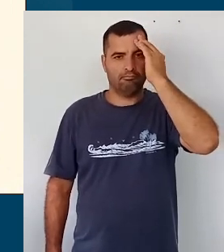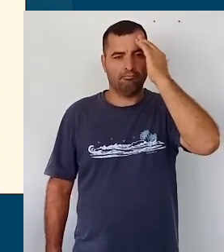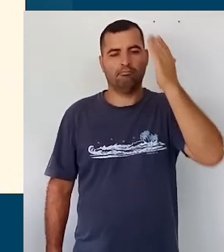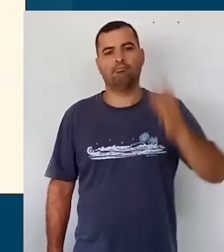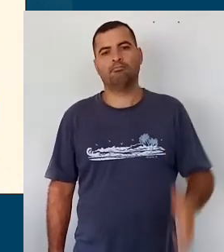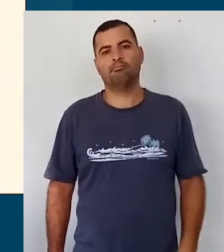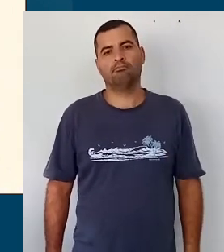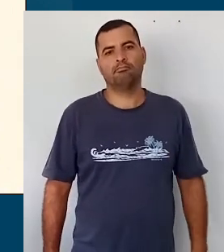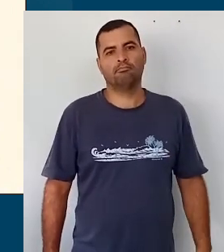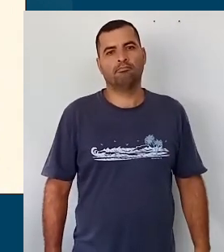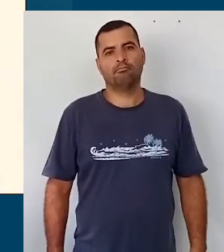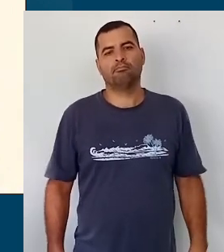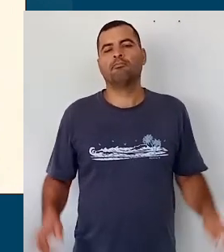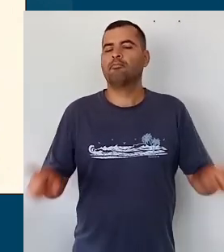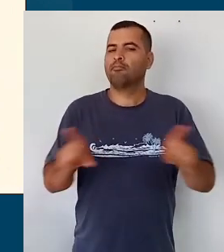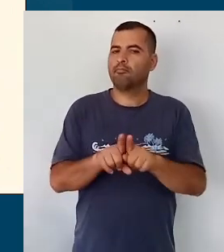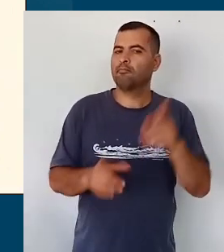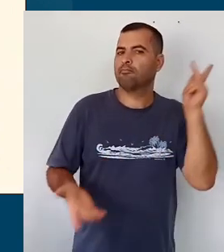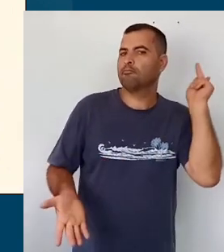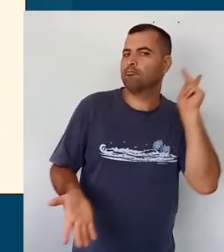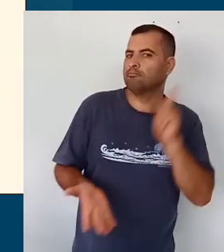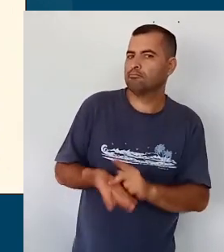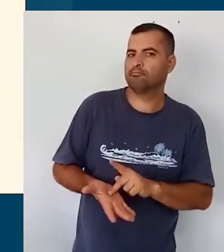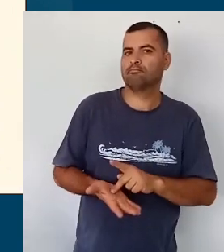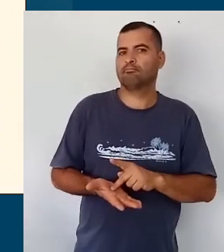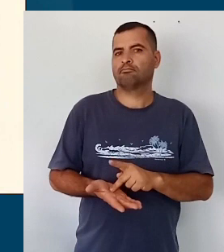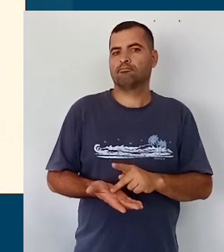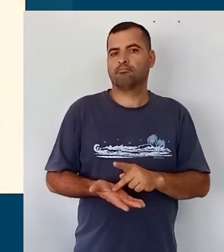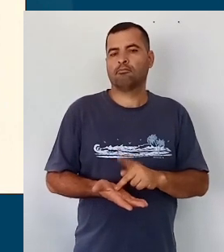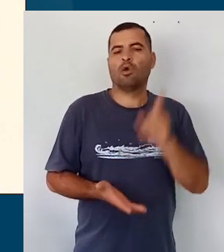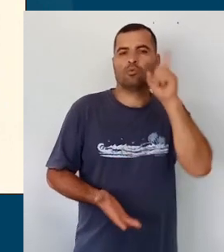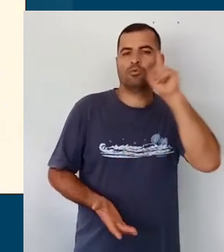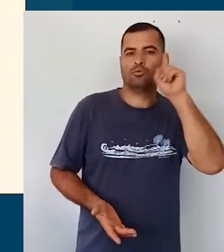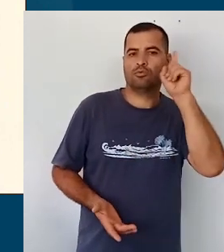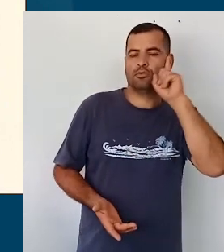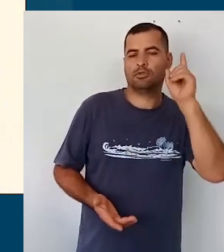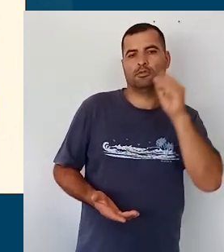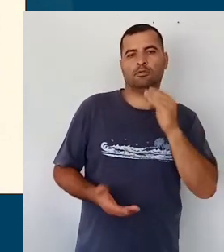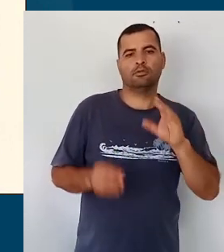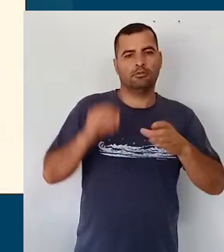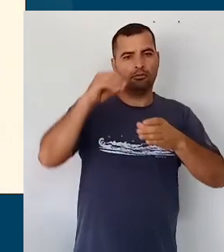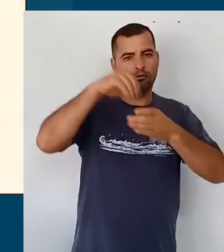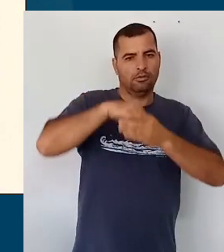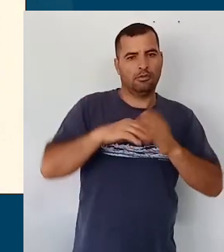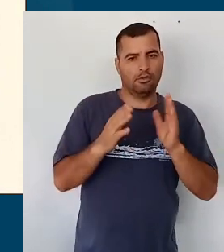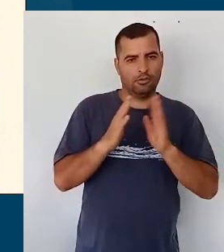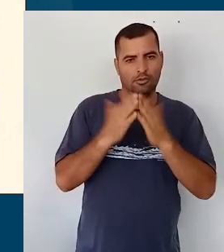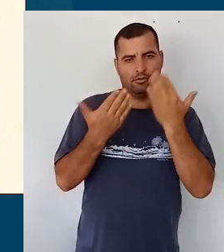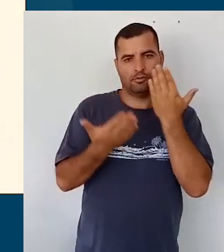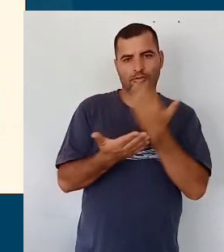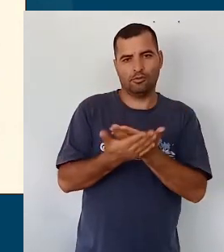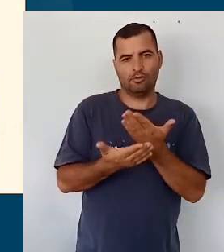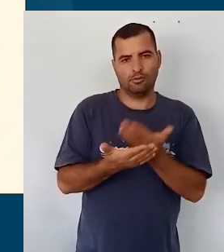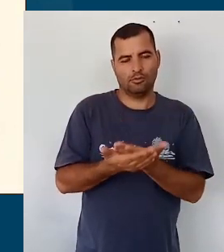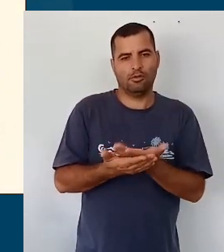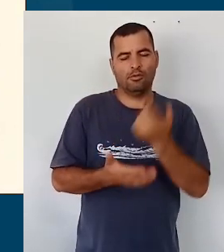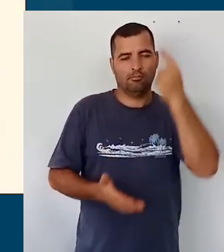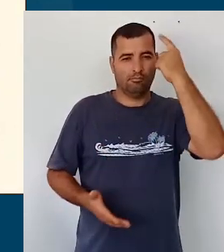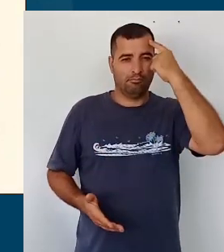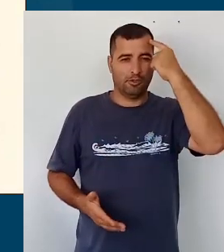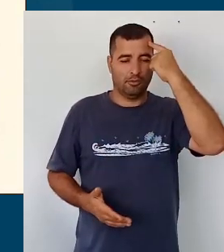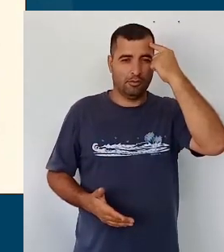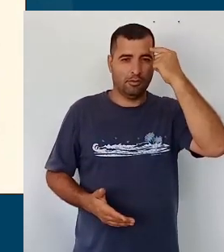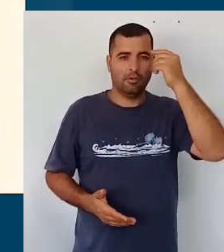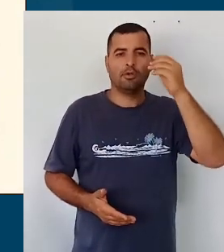de fato, ali compondo o seu dia a dia escolar. Quando a gente traz isso para dentro